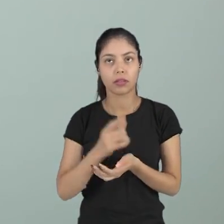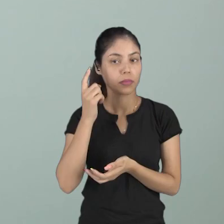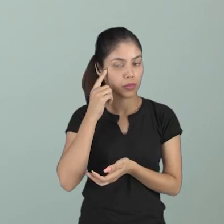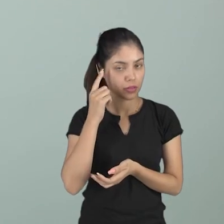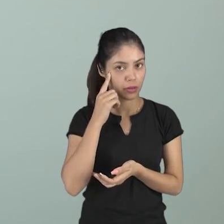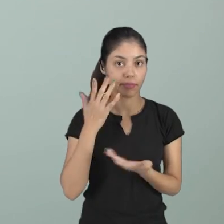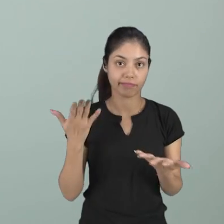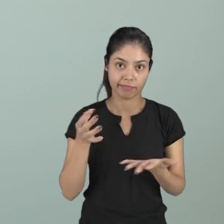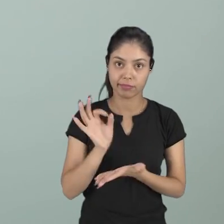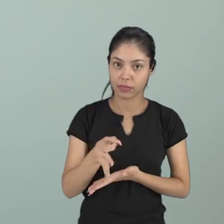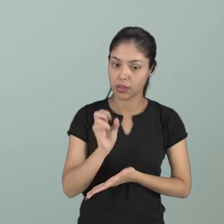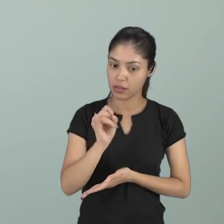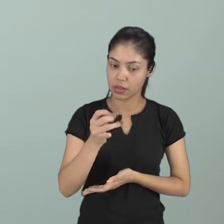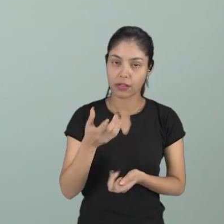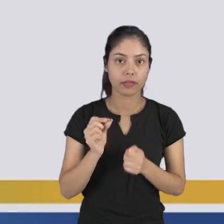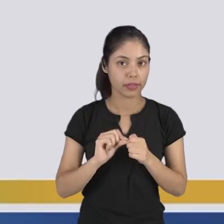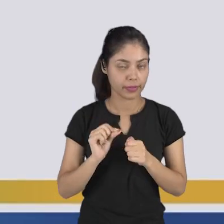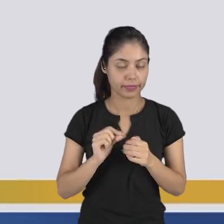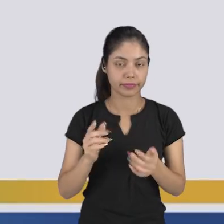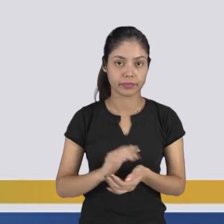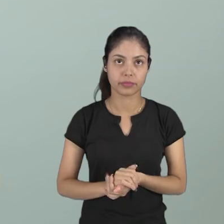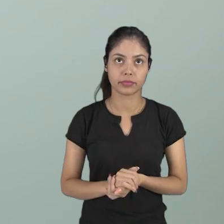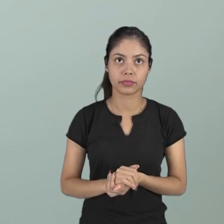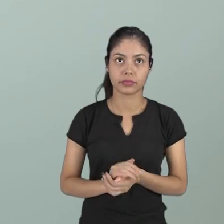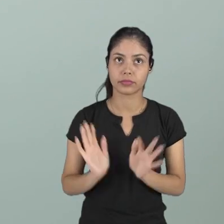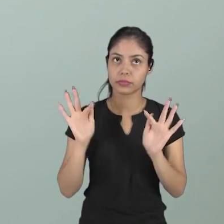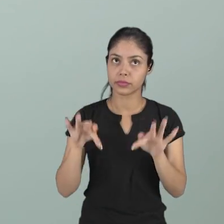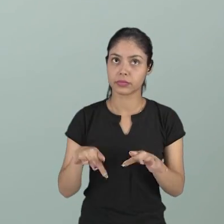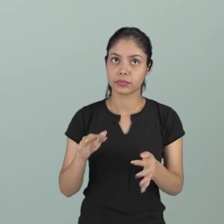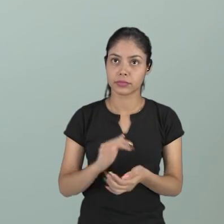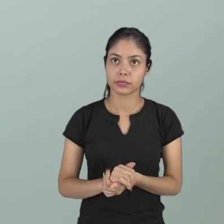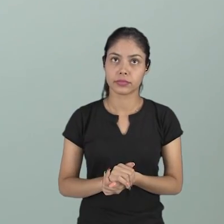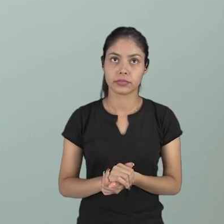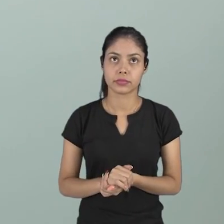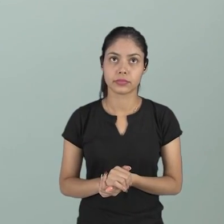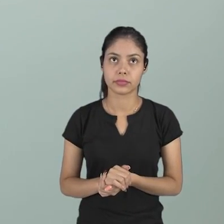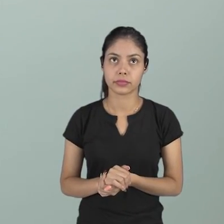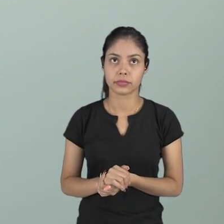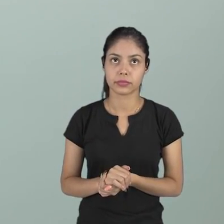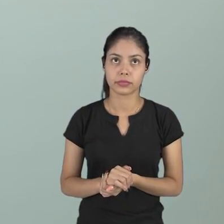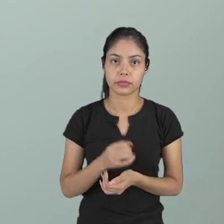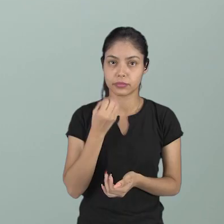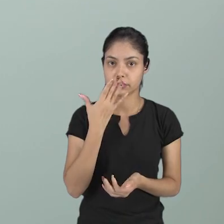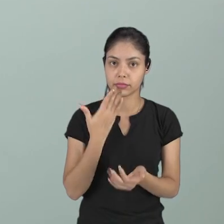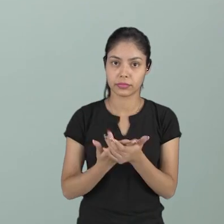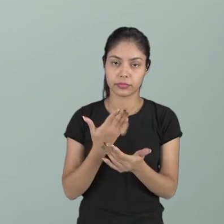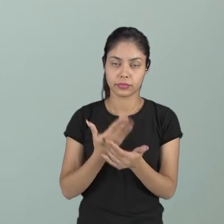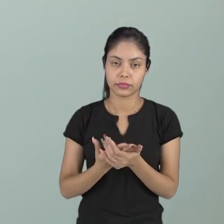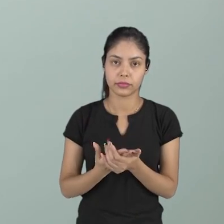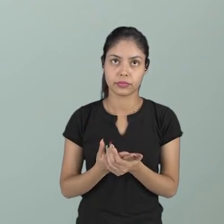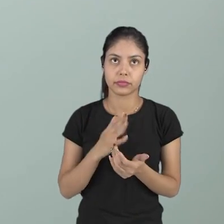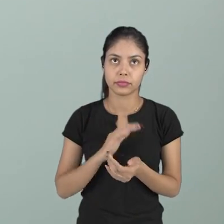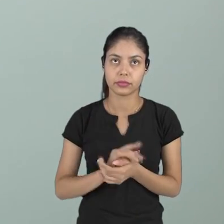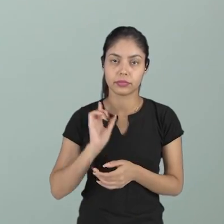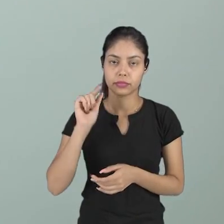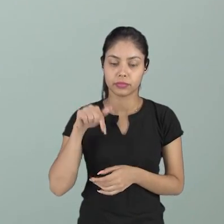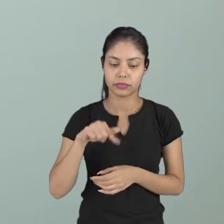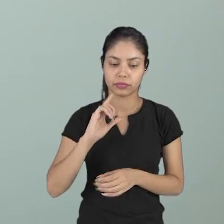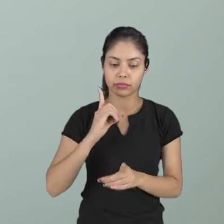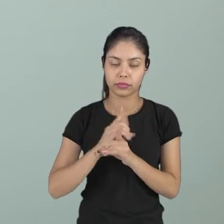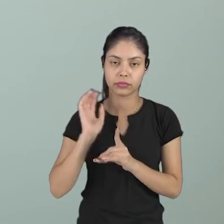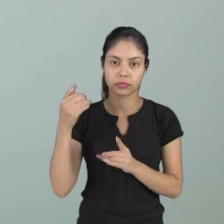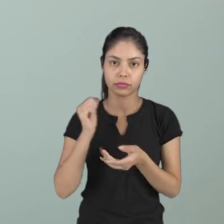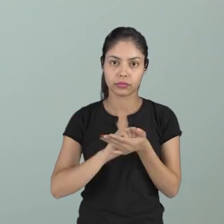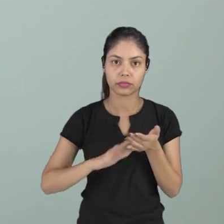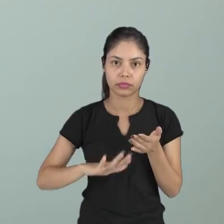direitinho se você quer fazer. Por hoje nós ficamos aqui, tenha uma boa aula, você encontra outras atividades